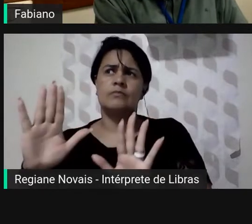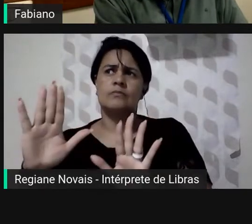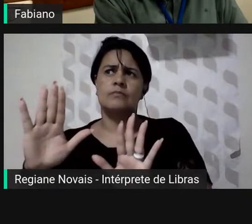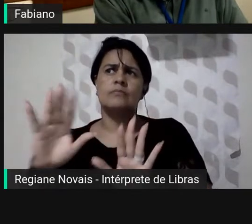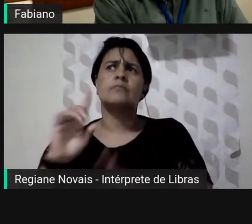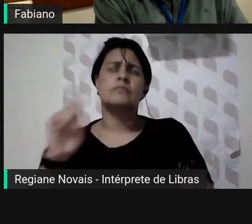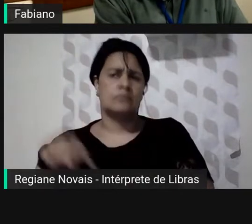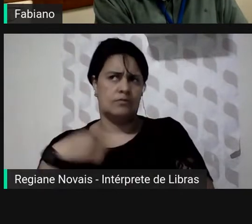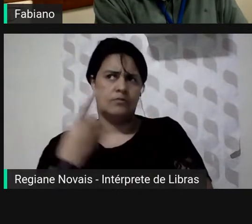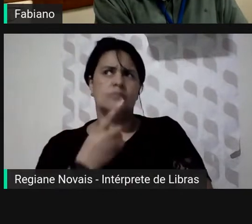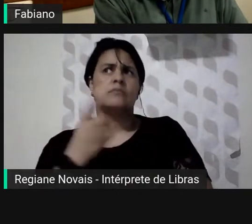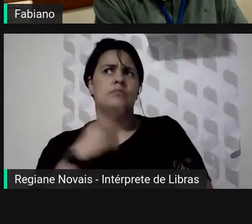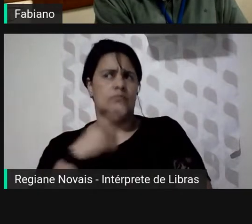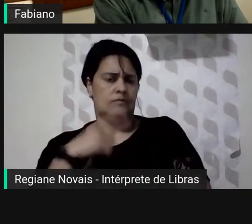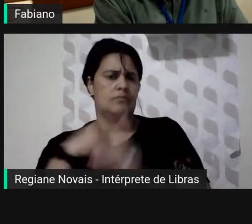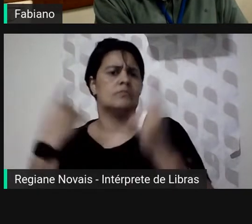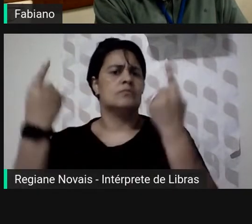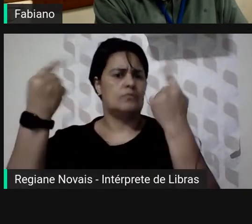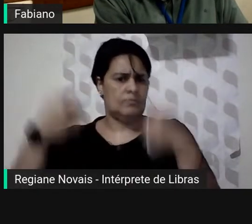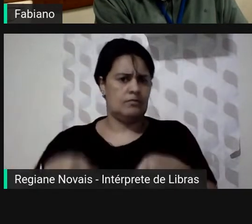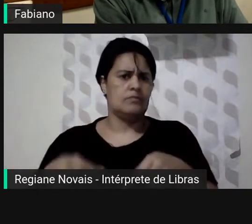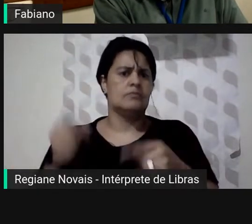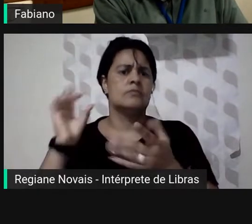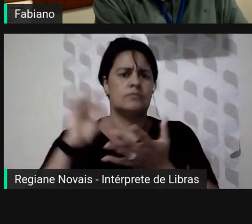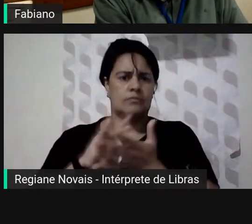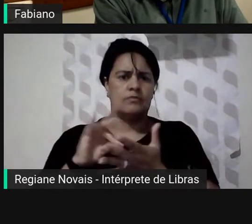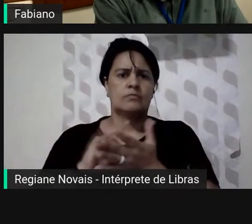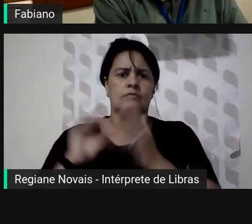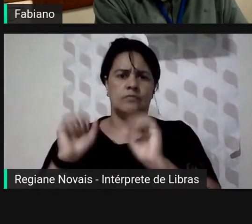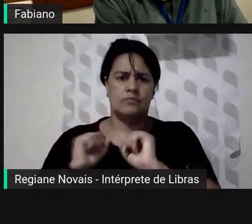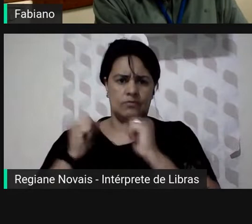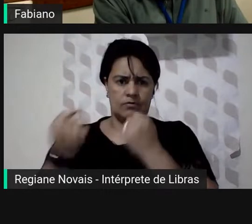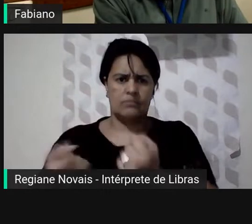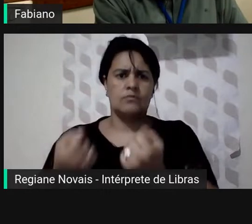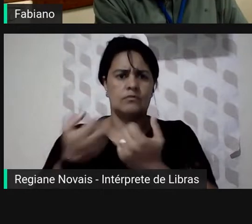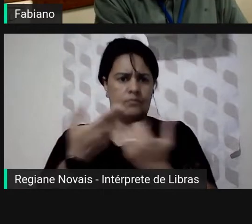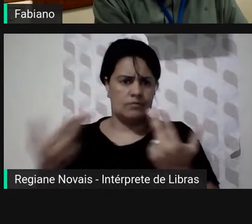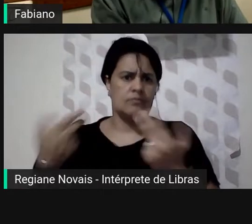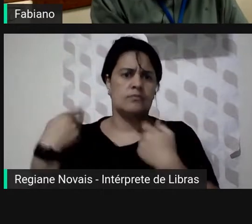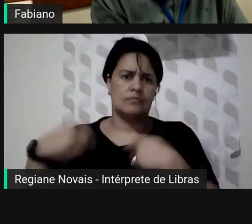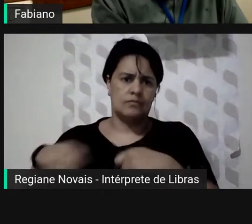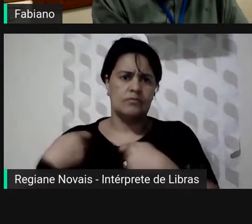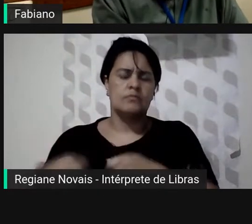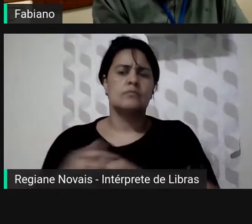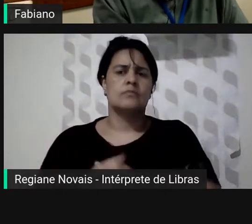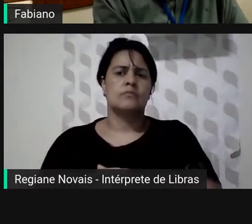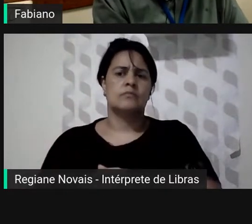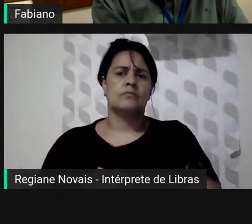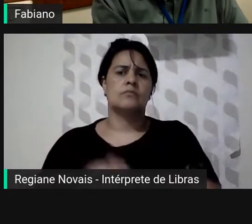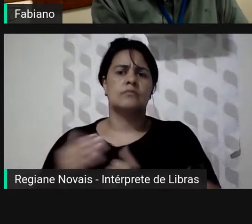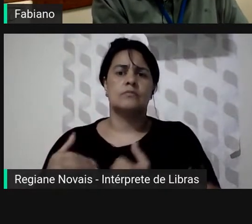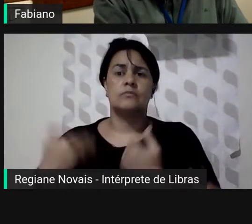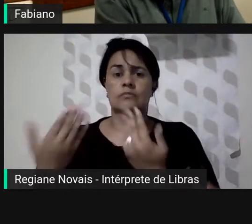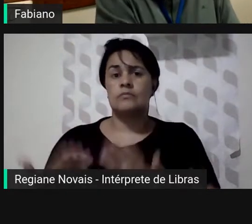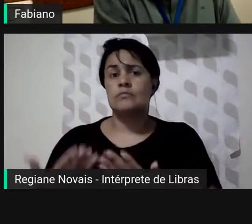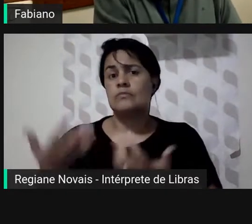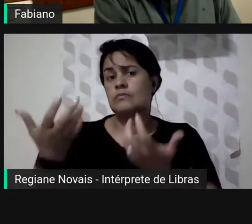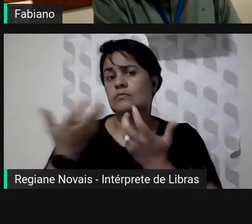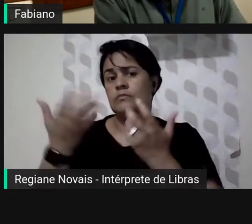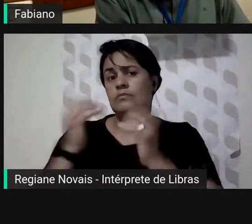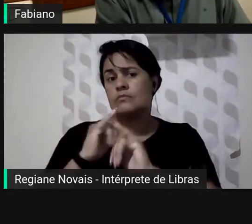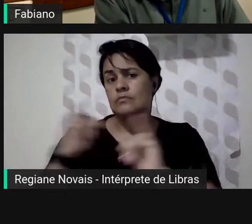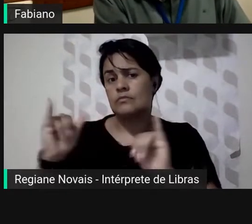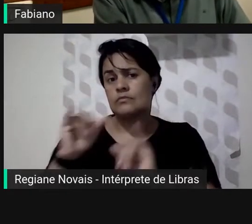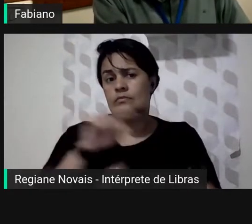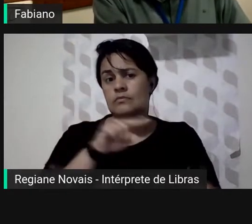desafios a serem enfrentados nesse sentido então eu queria que você nos desse um panorama do